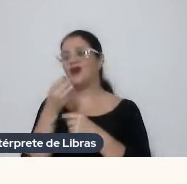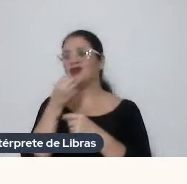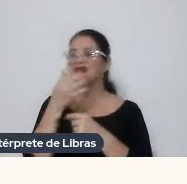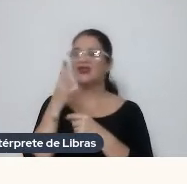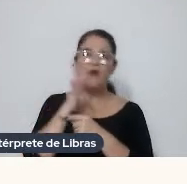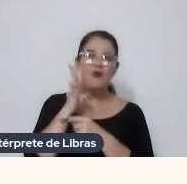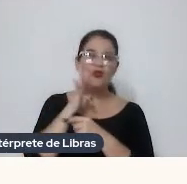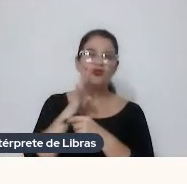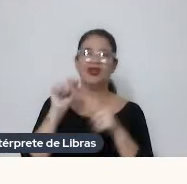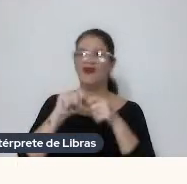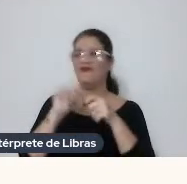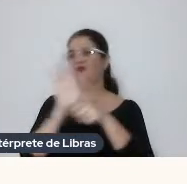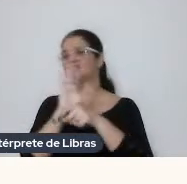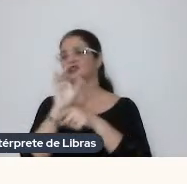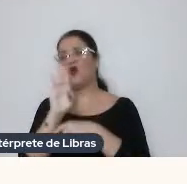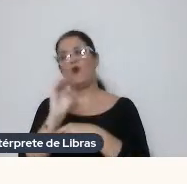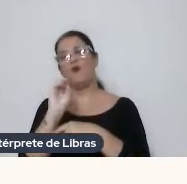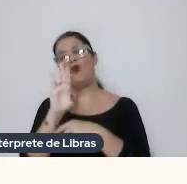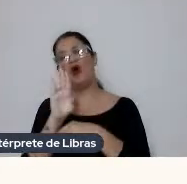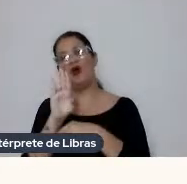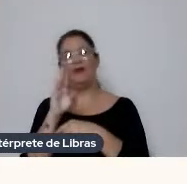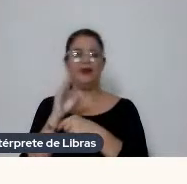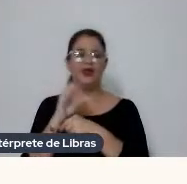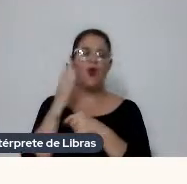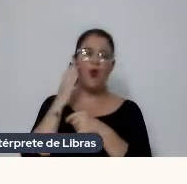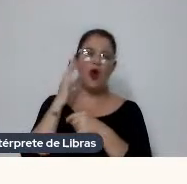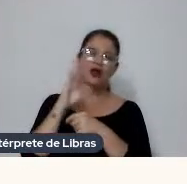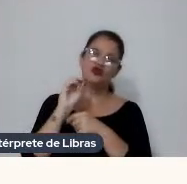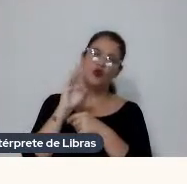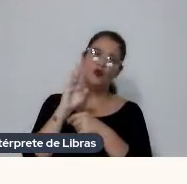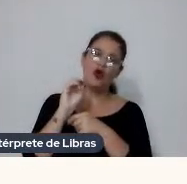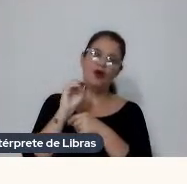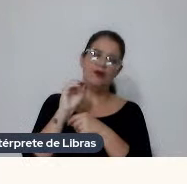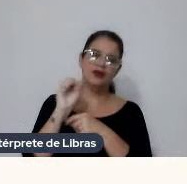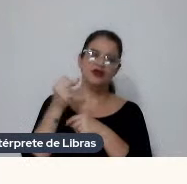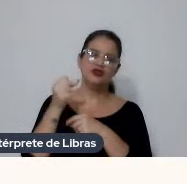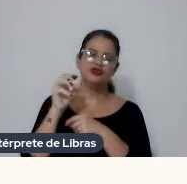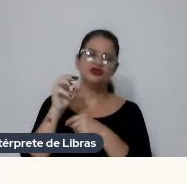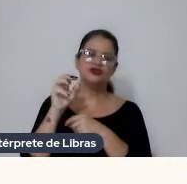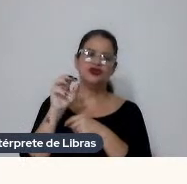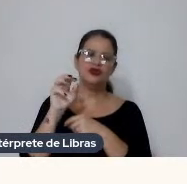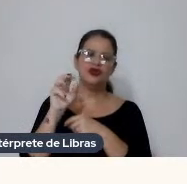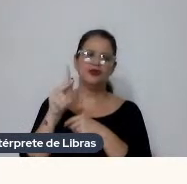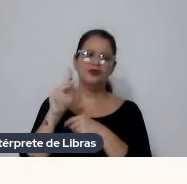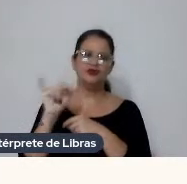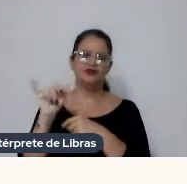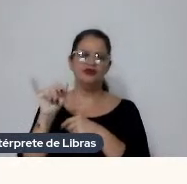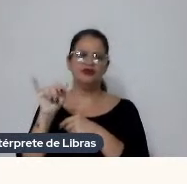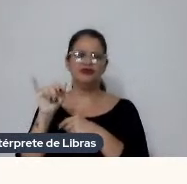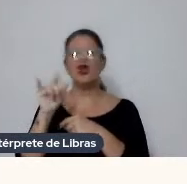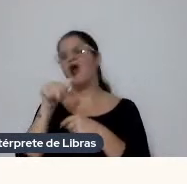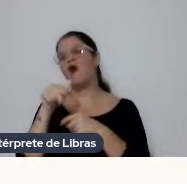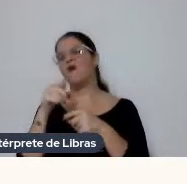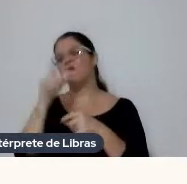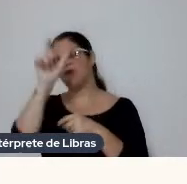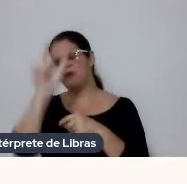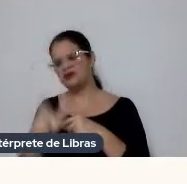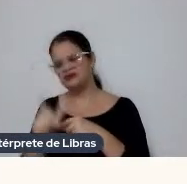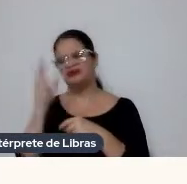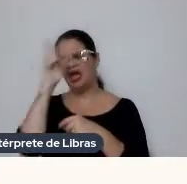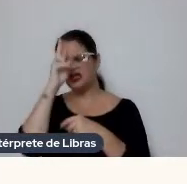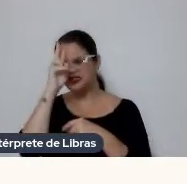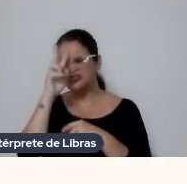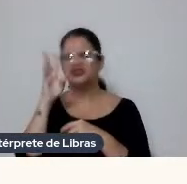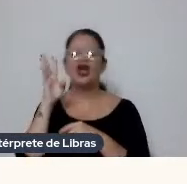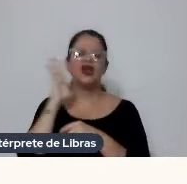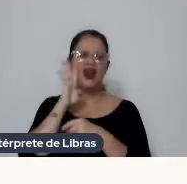Um filme Com o Bob Cuspe Sabe assim Eu acho que o Bob Cuspe É um puta personagem Pode dar uma história Muito legal